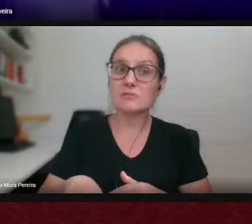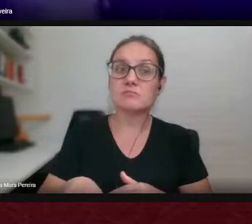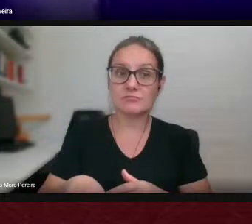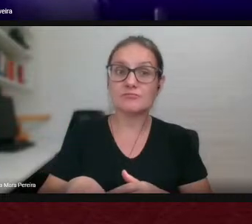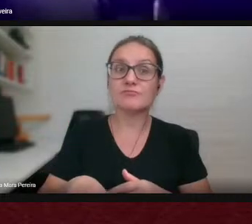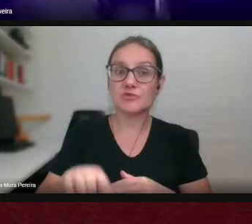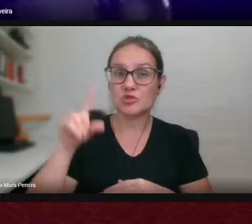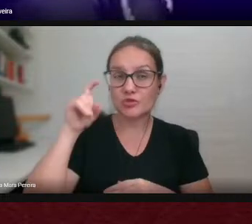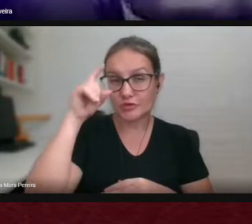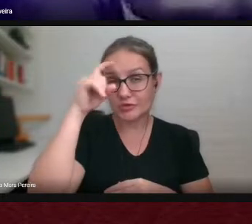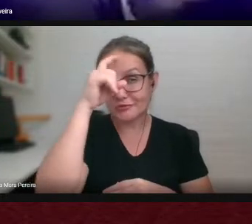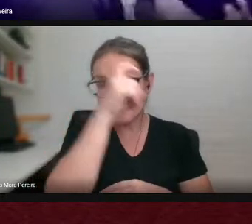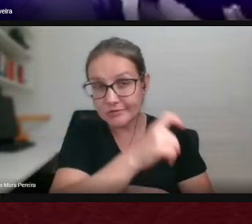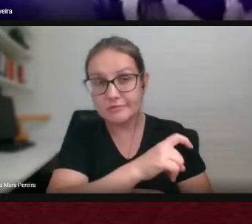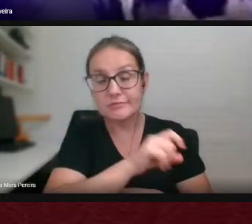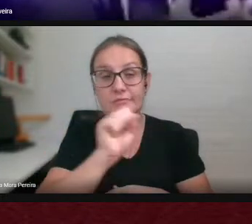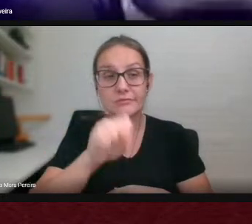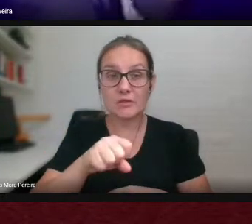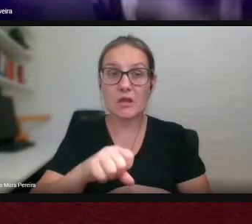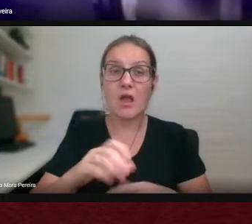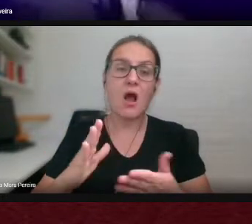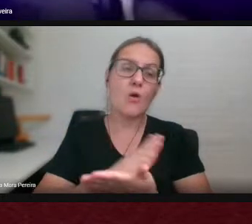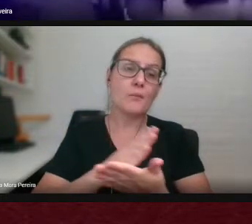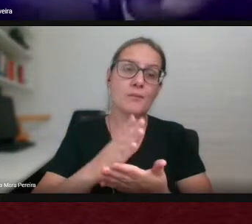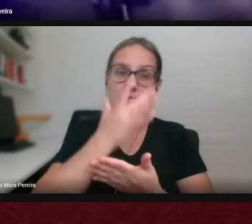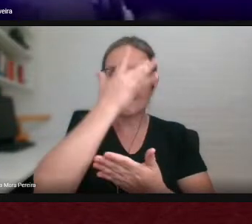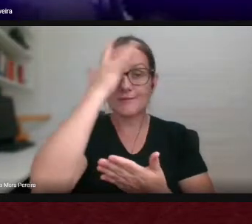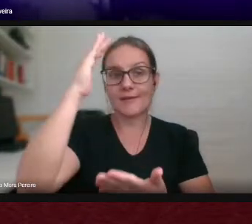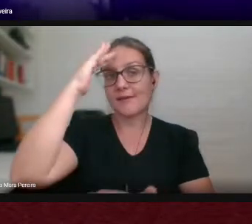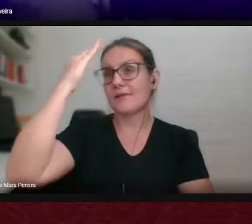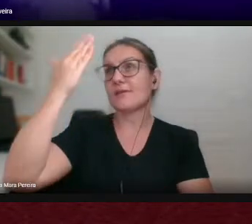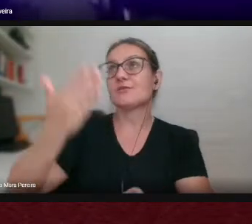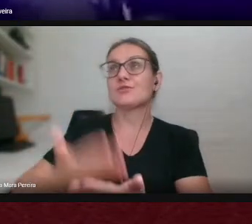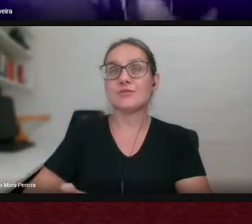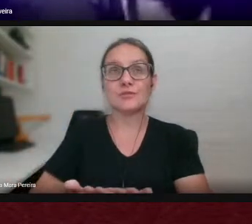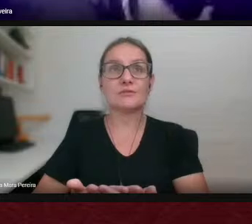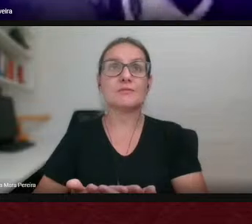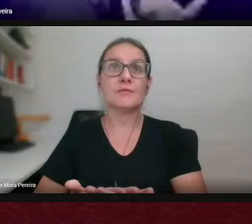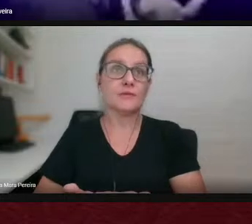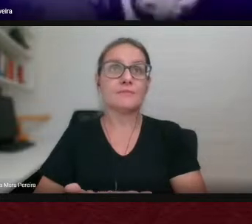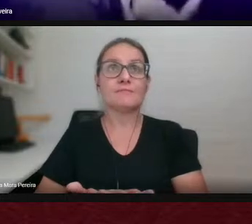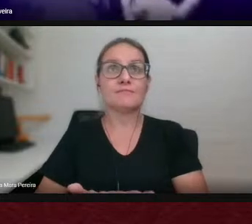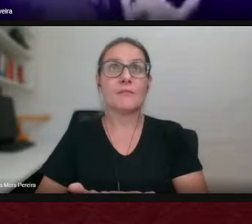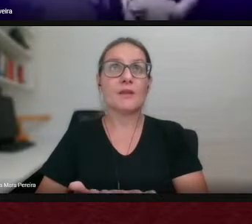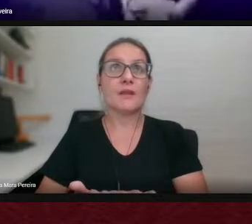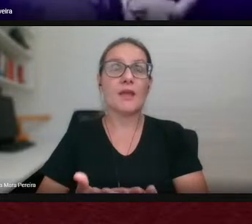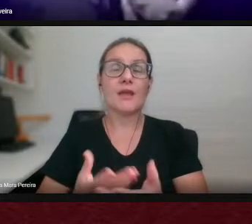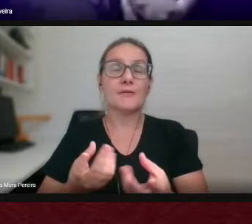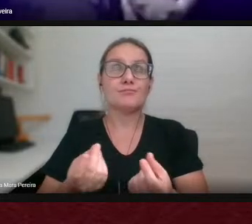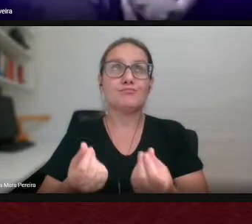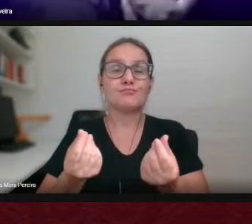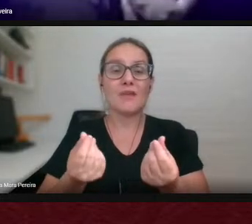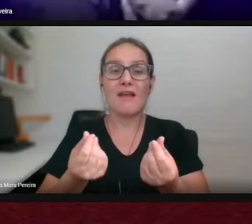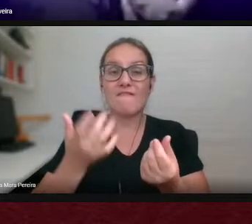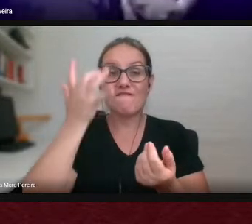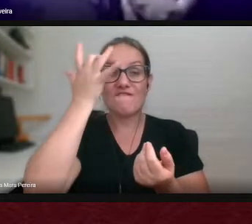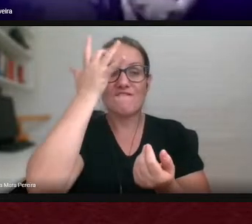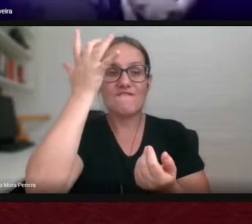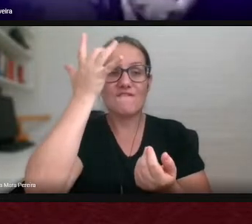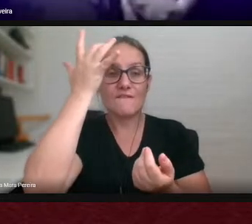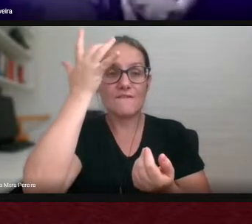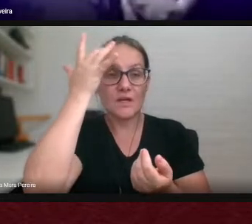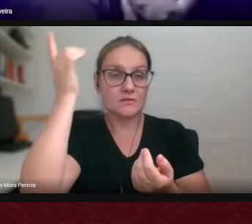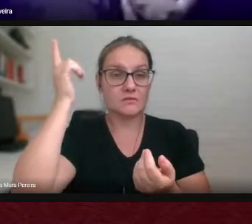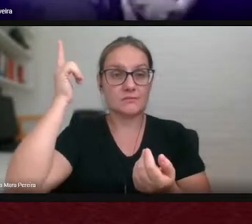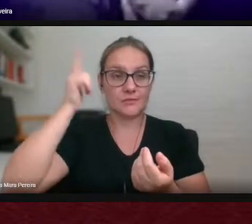hostil muito embora as pessoas acreditem que essa que ela é muito fácil de ser levada a